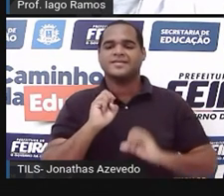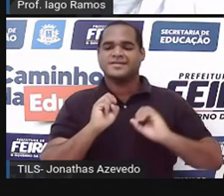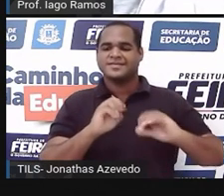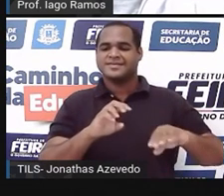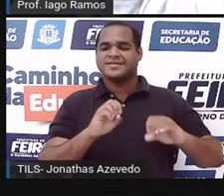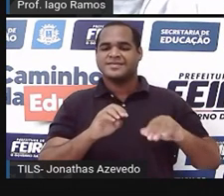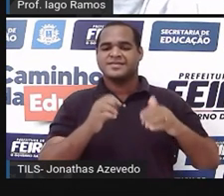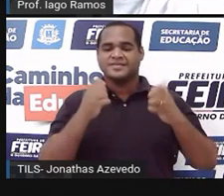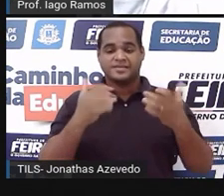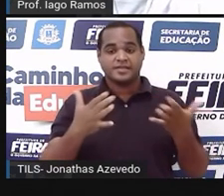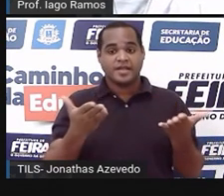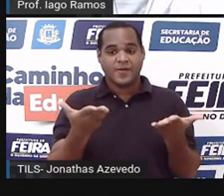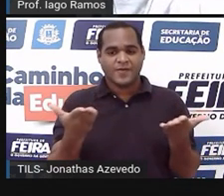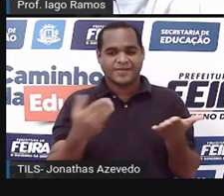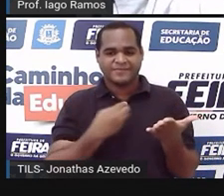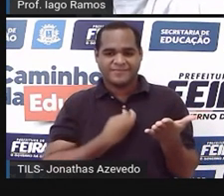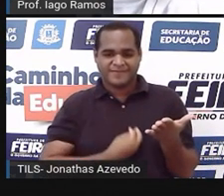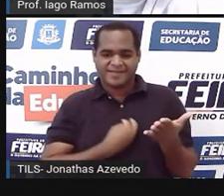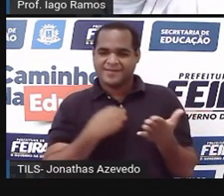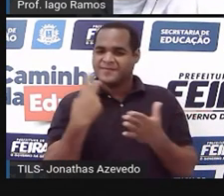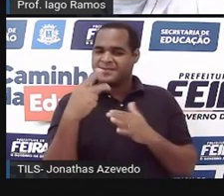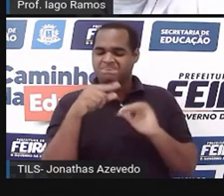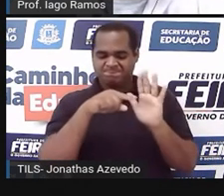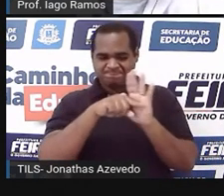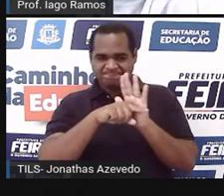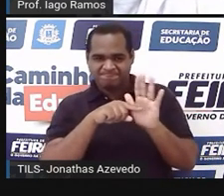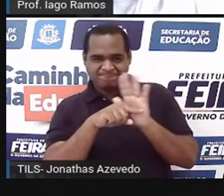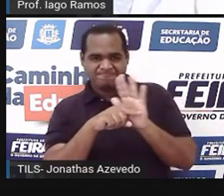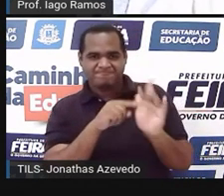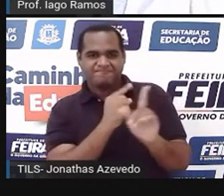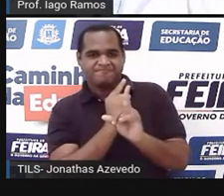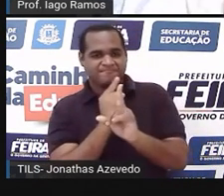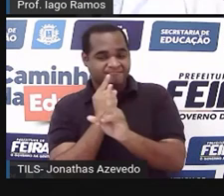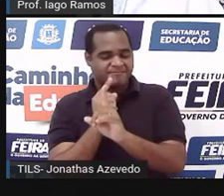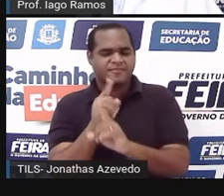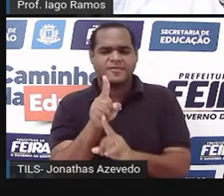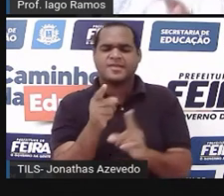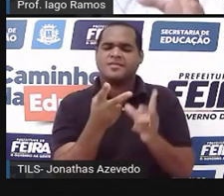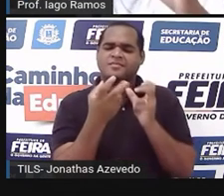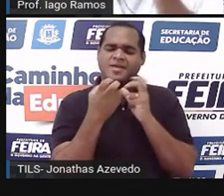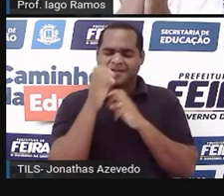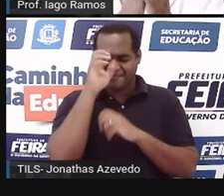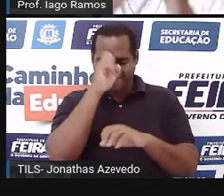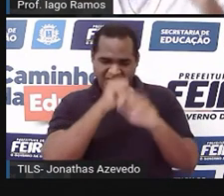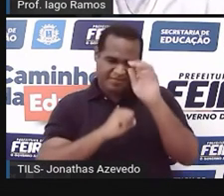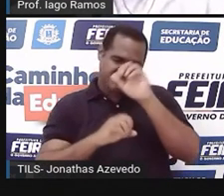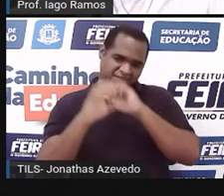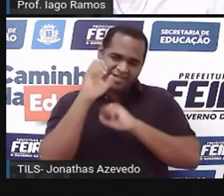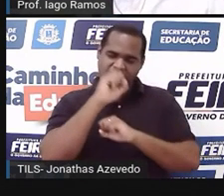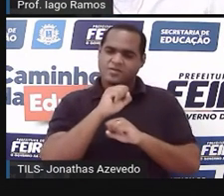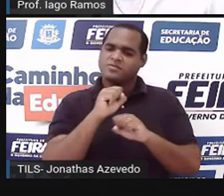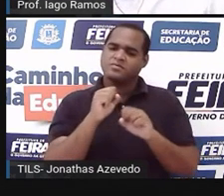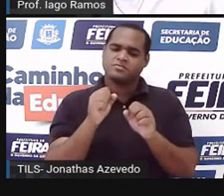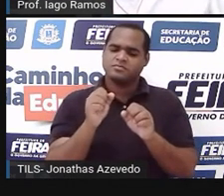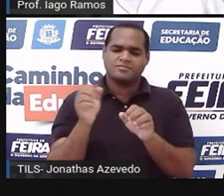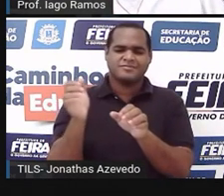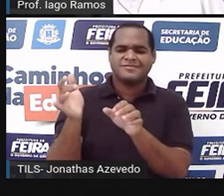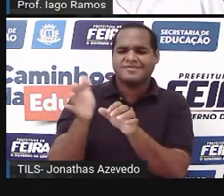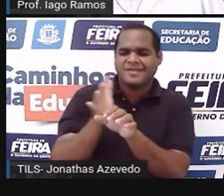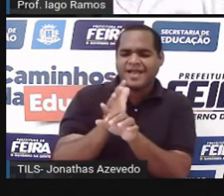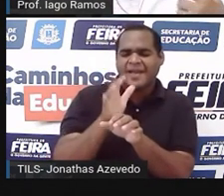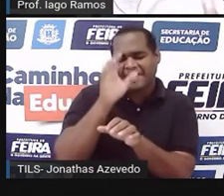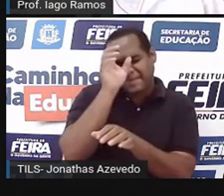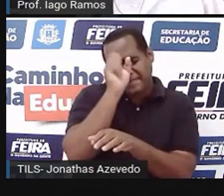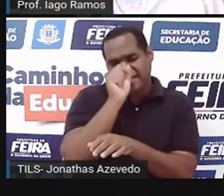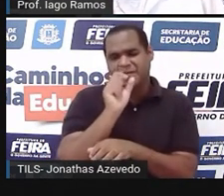vamos fazer aquele momento de avaliar o que você conseguiu aprender nessa aula toda o que você